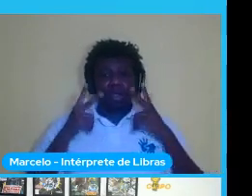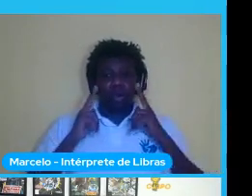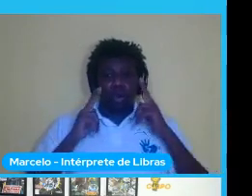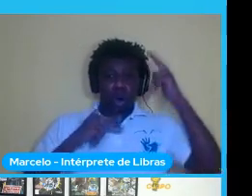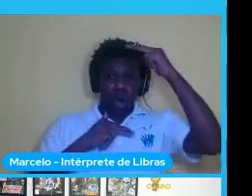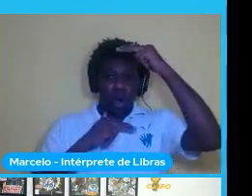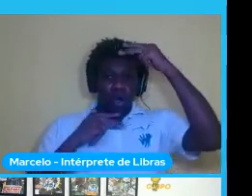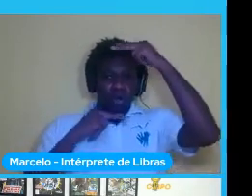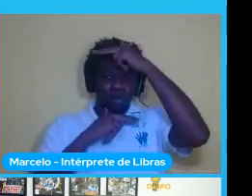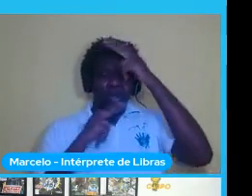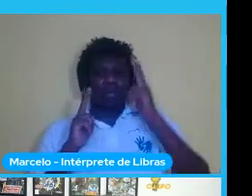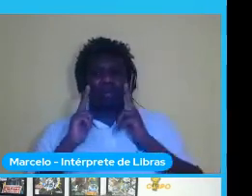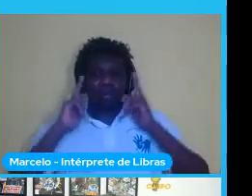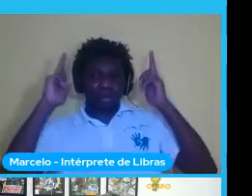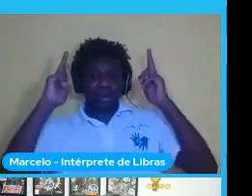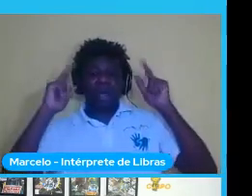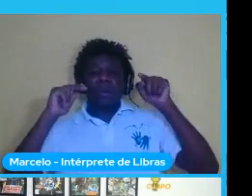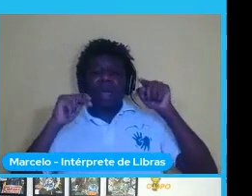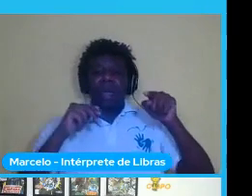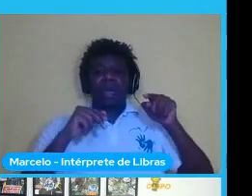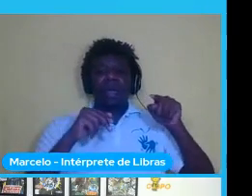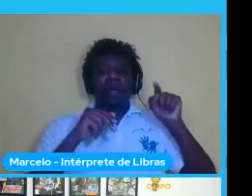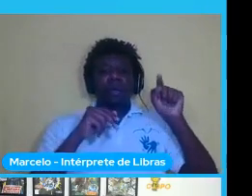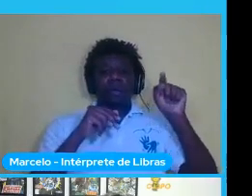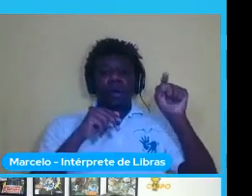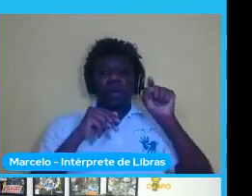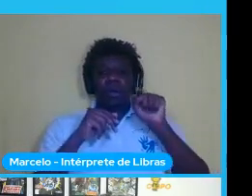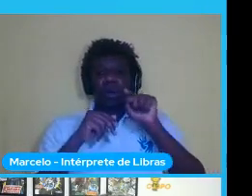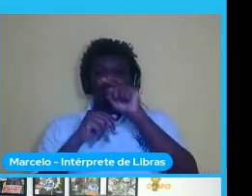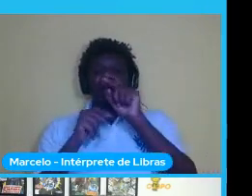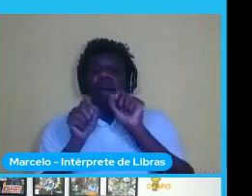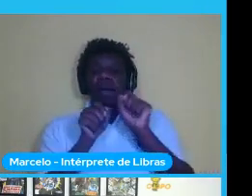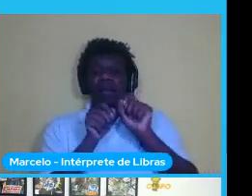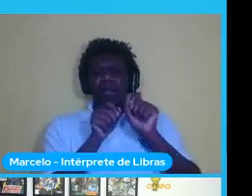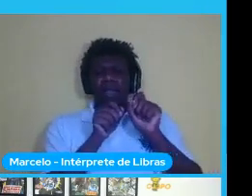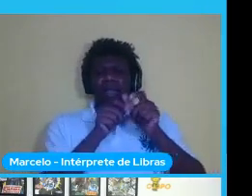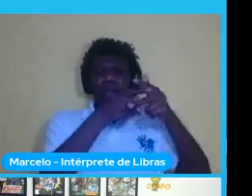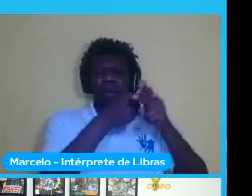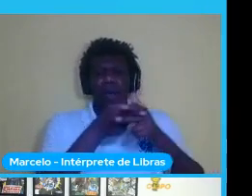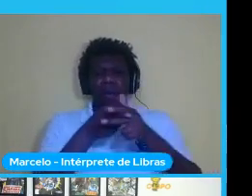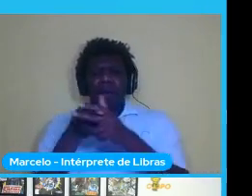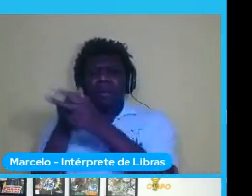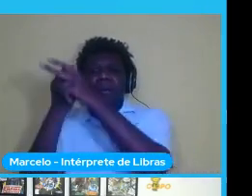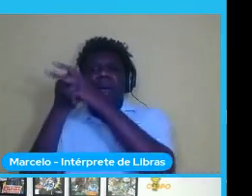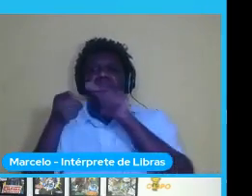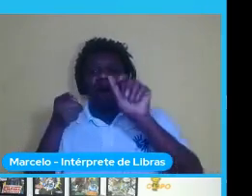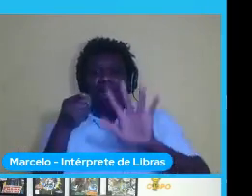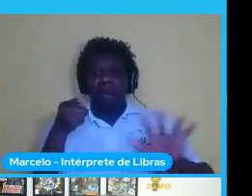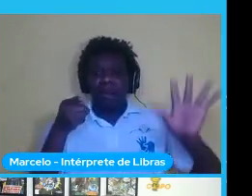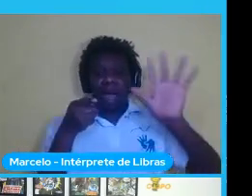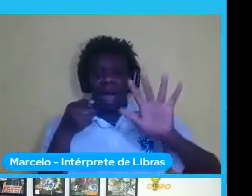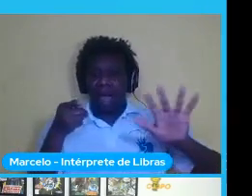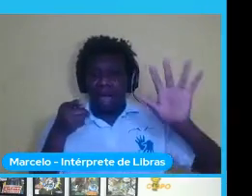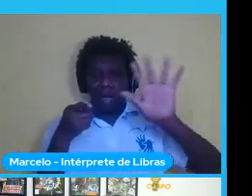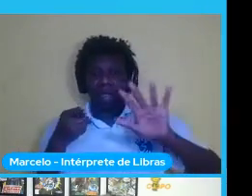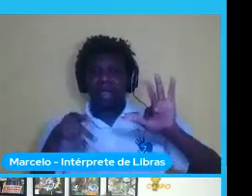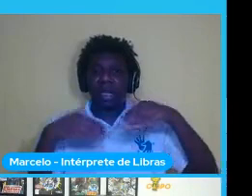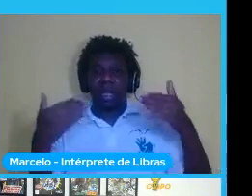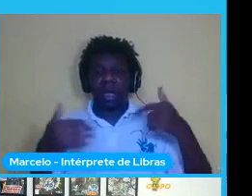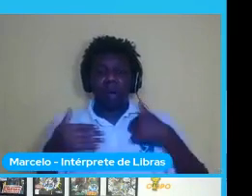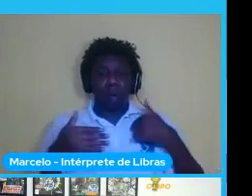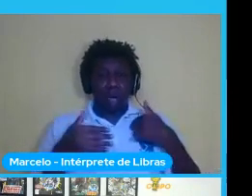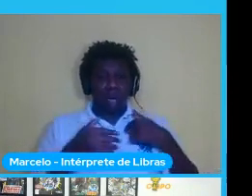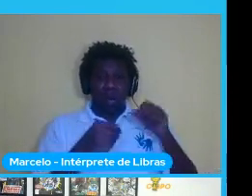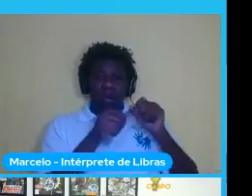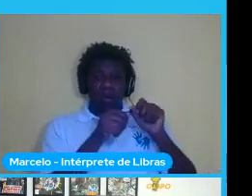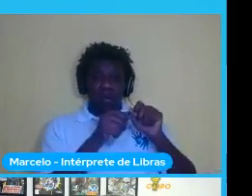pegando os pontos que eu queria fiz o tratamento das imagens geradas então não confiante nas imagens do Fairface eu fiz a